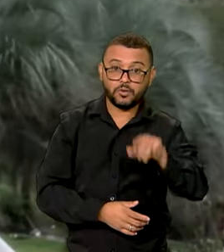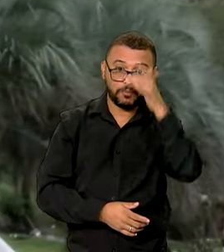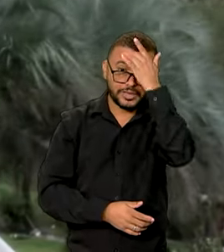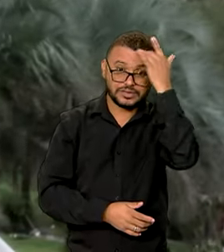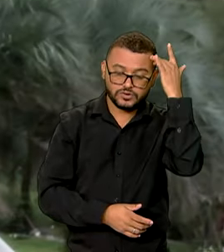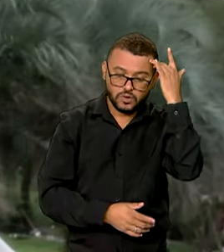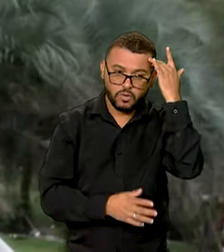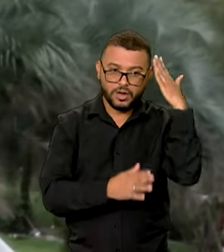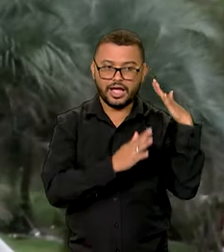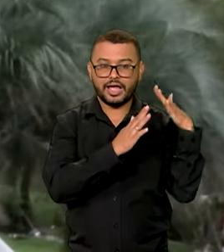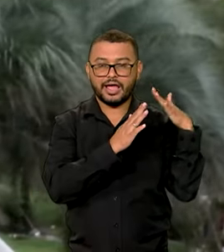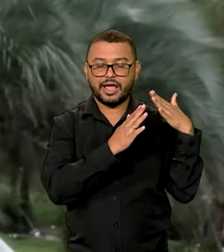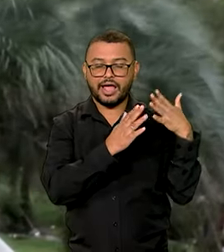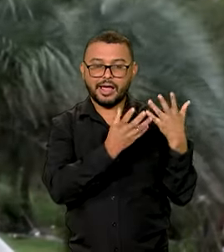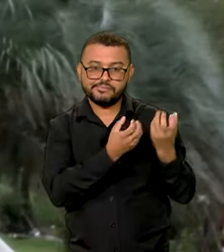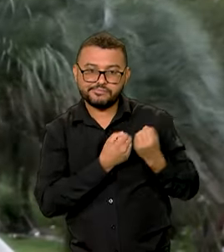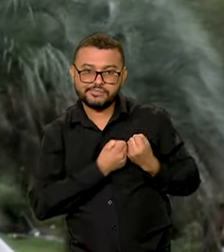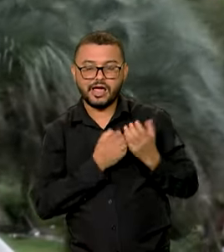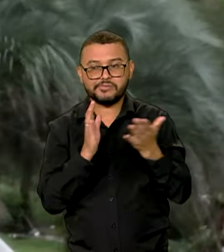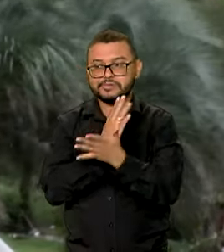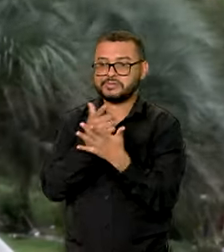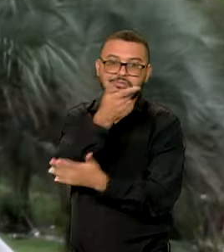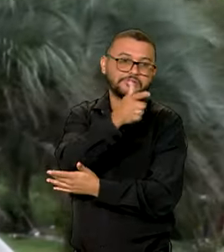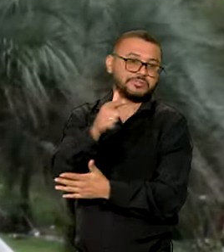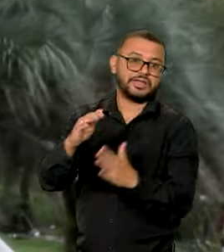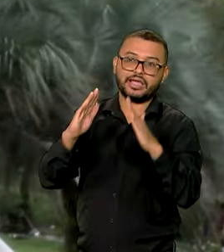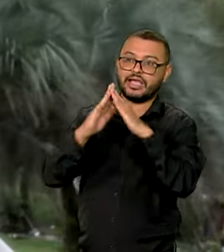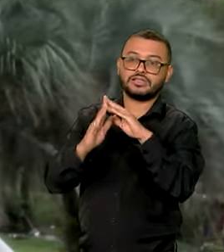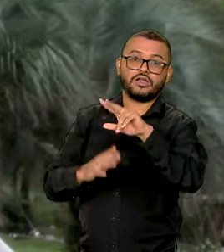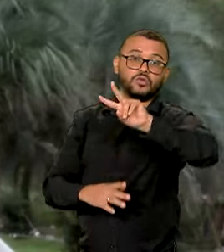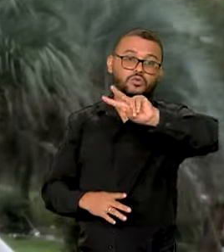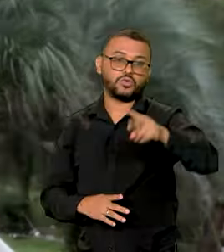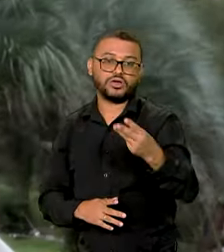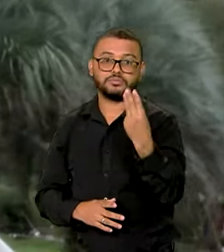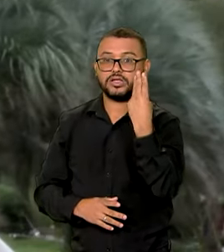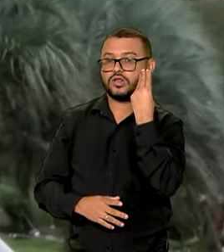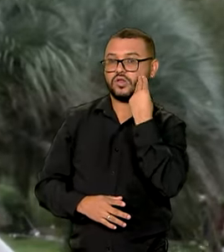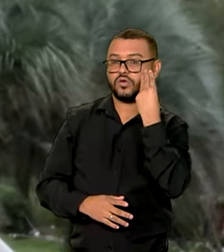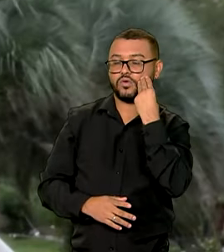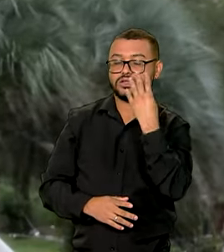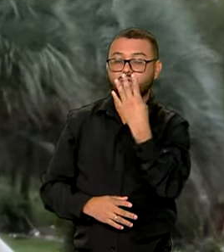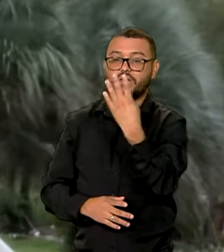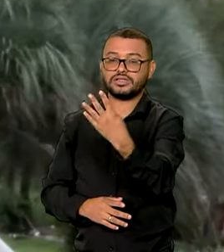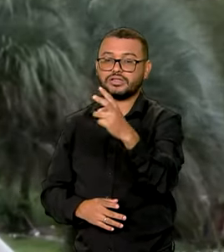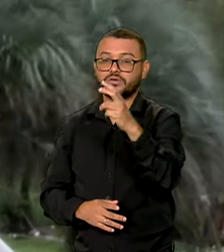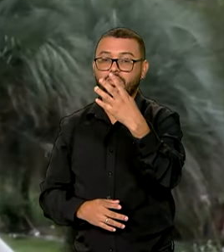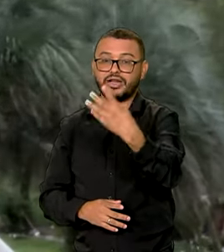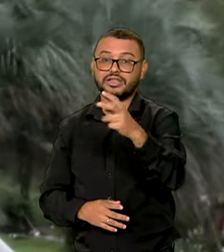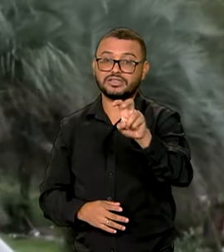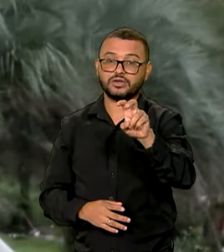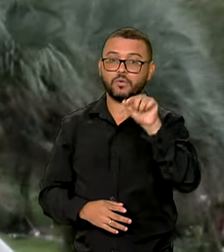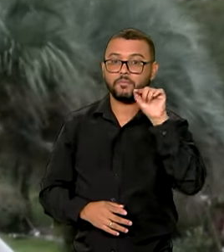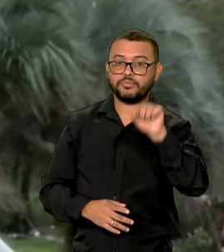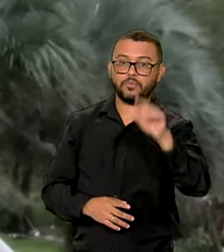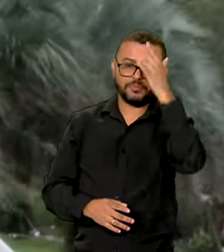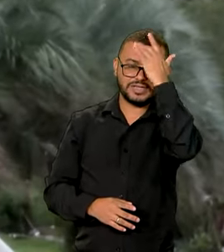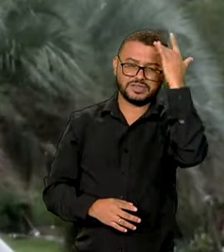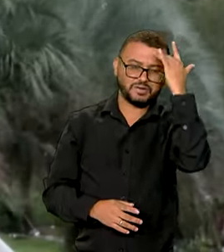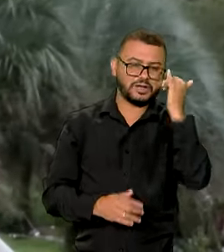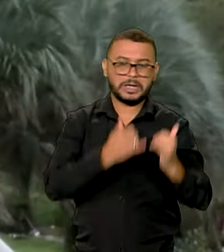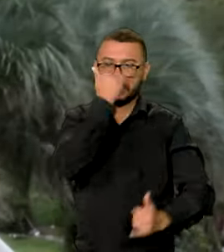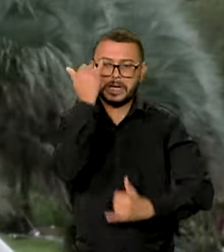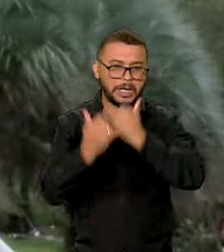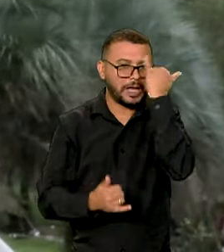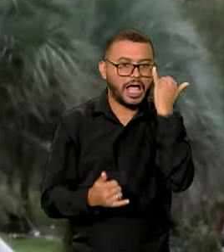581 mil desalojadas. 2.345.000 pessoas foram afetadas de